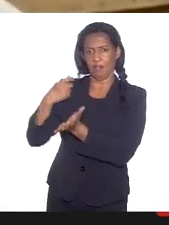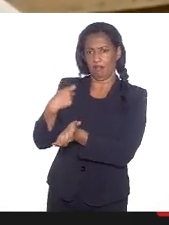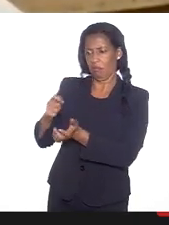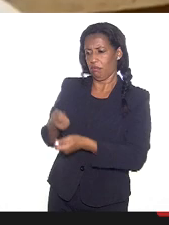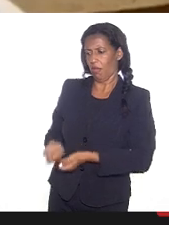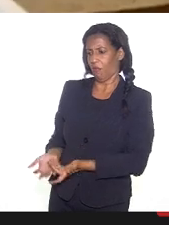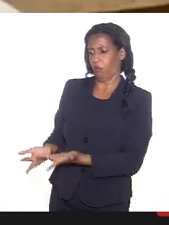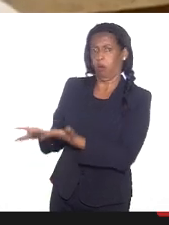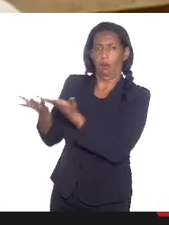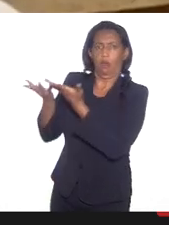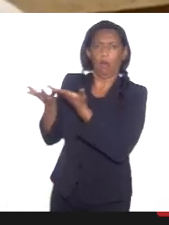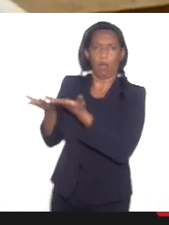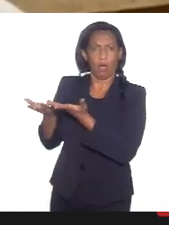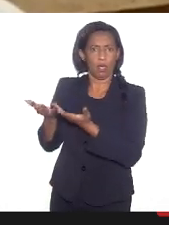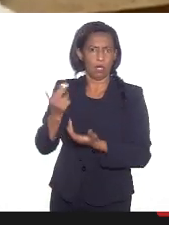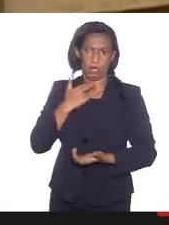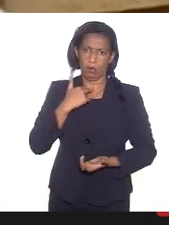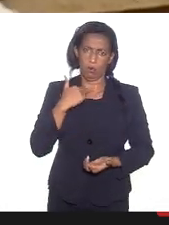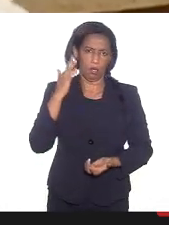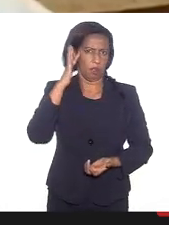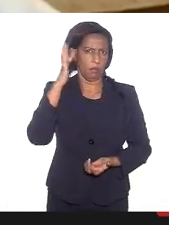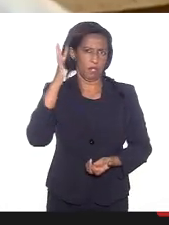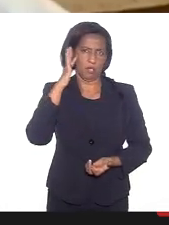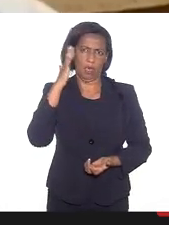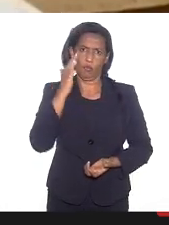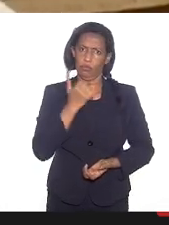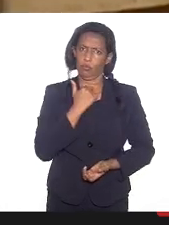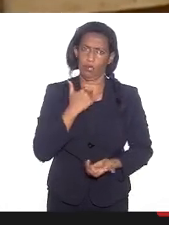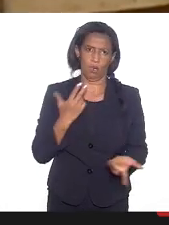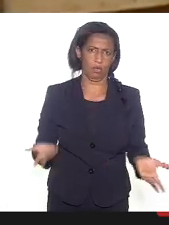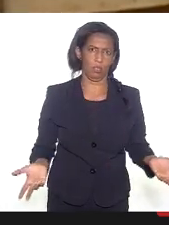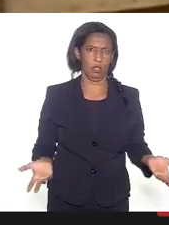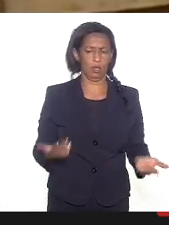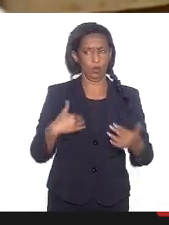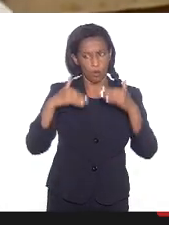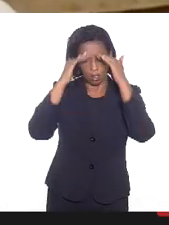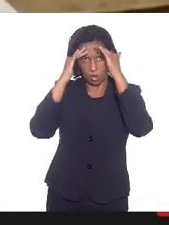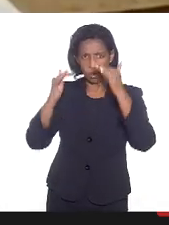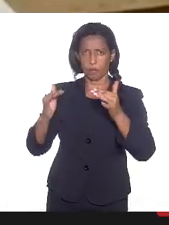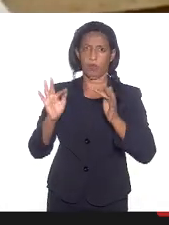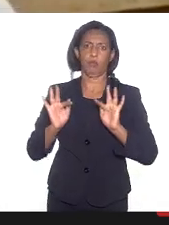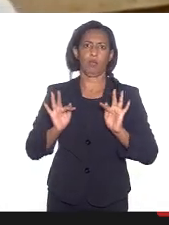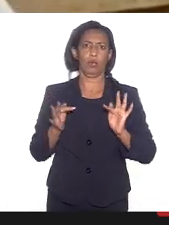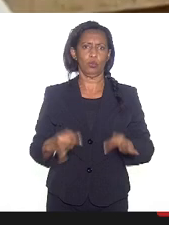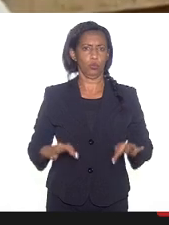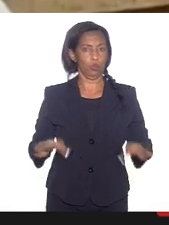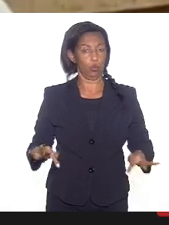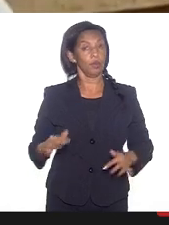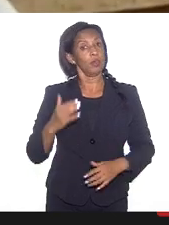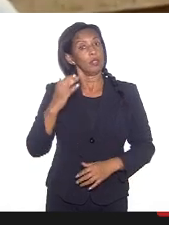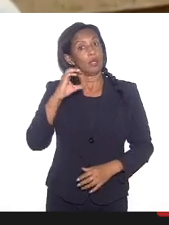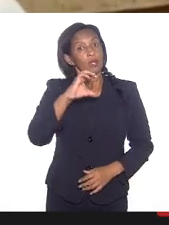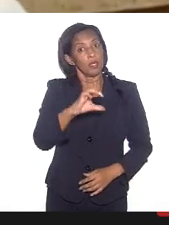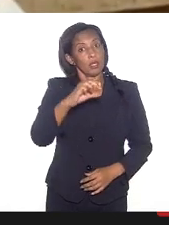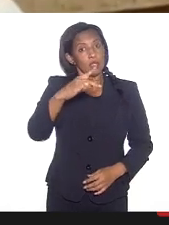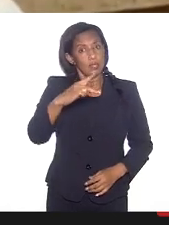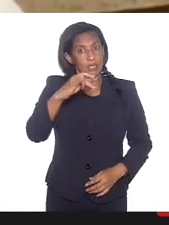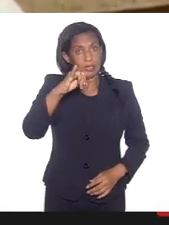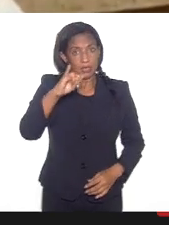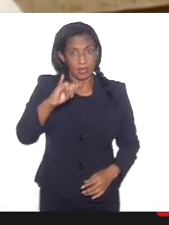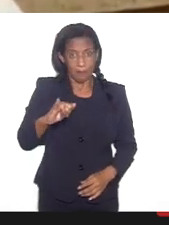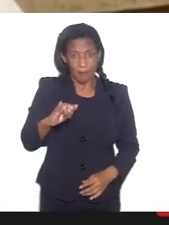é algo impensável, é algo impensável, é respeito realmente a fé. Então, eu acho que a CPI deveria ir nos